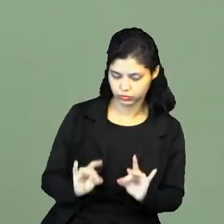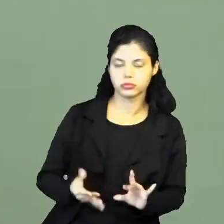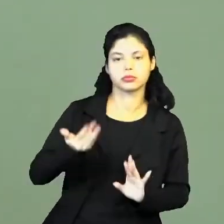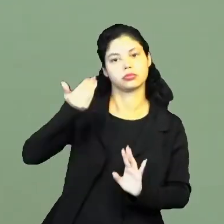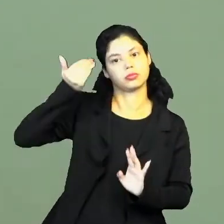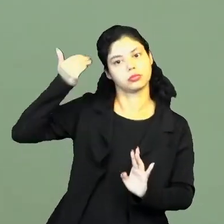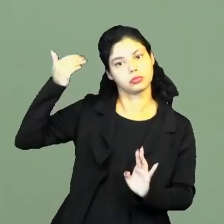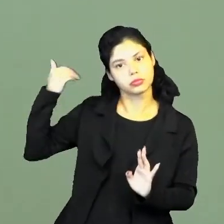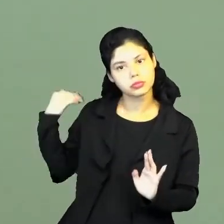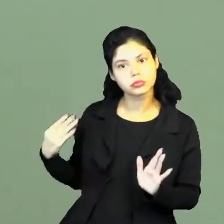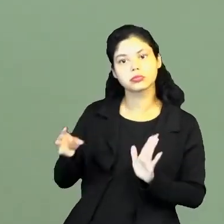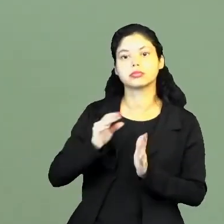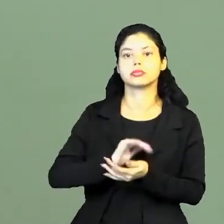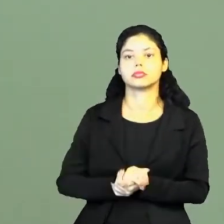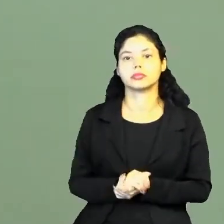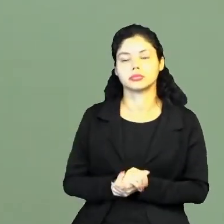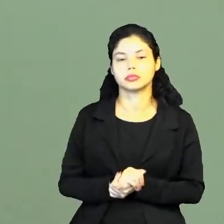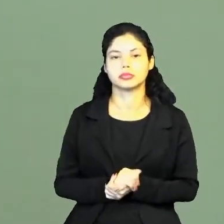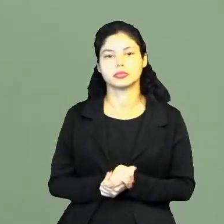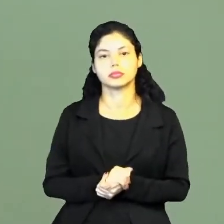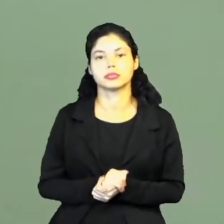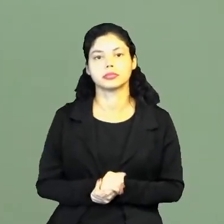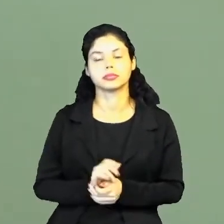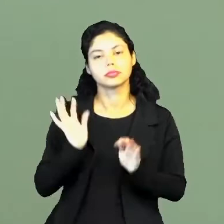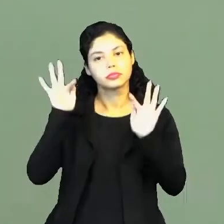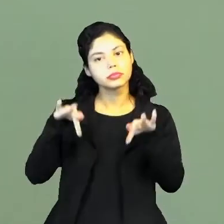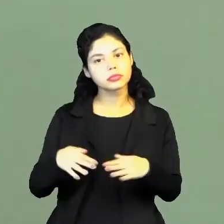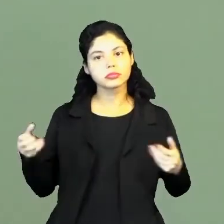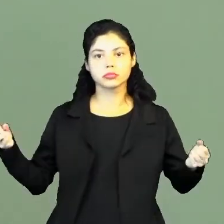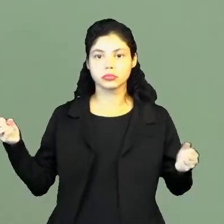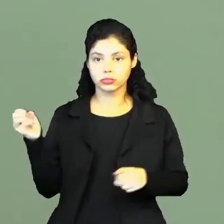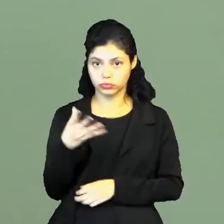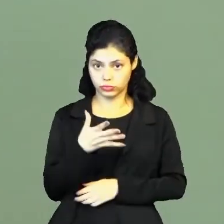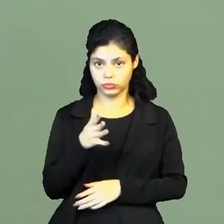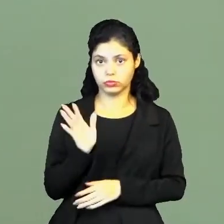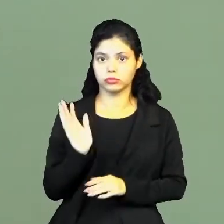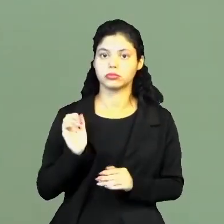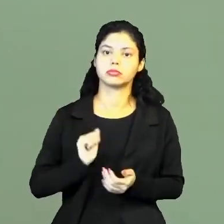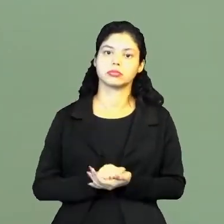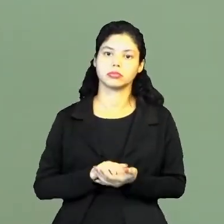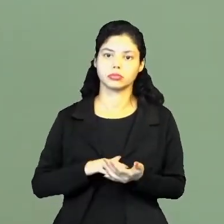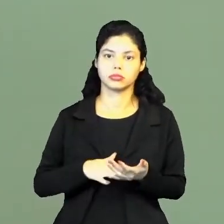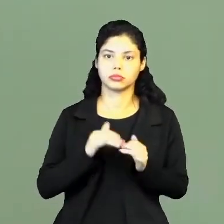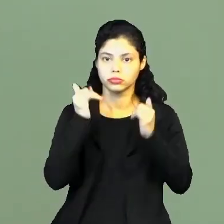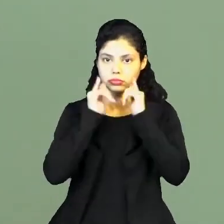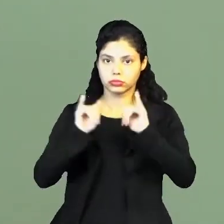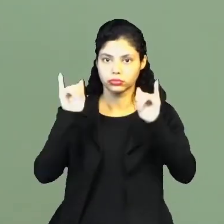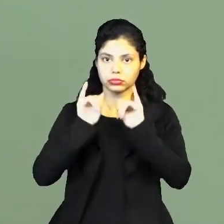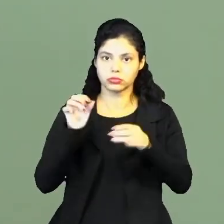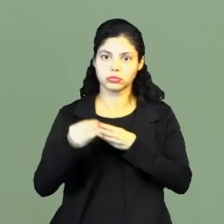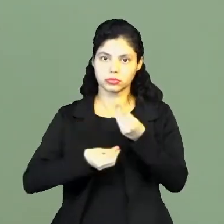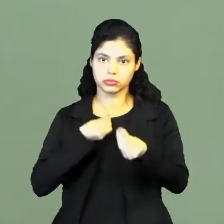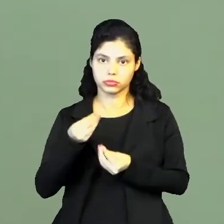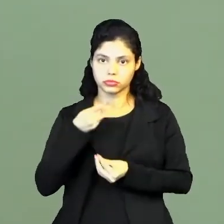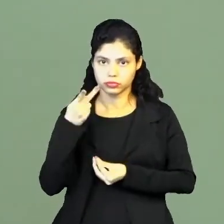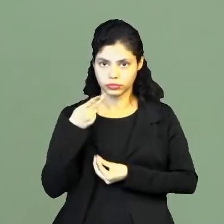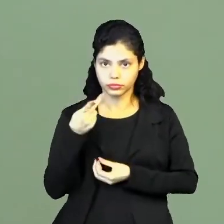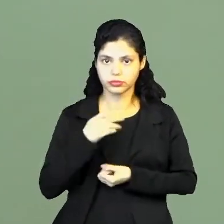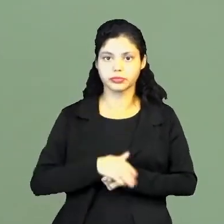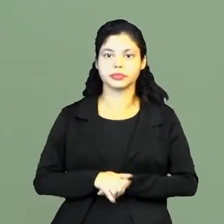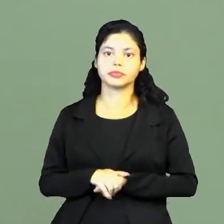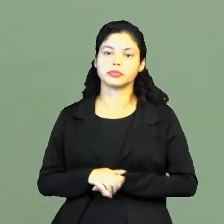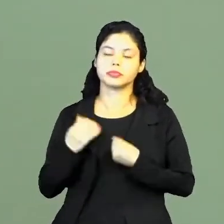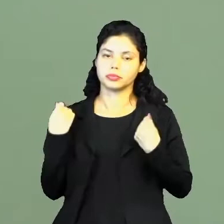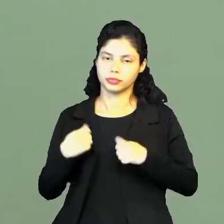das décadas anteriores para finalizar uma nova notícia, né? Mas aí, como eu estou dizendo, né? A